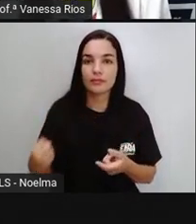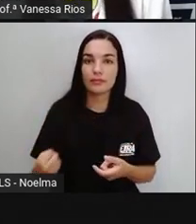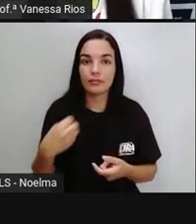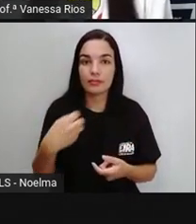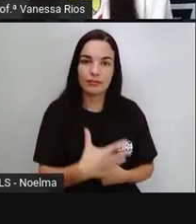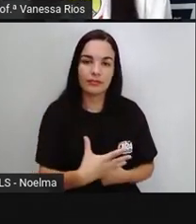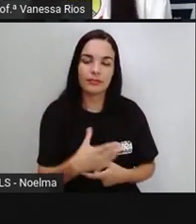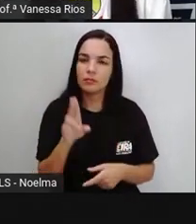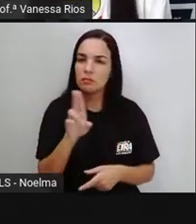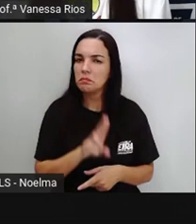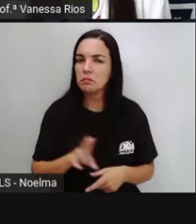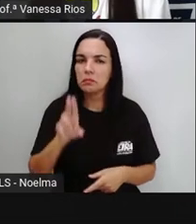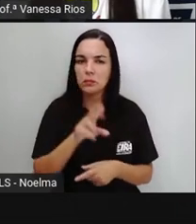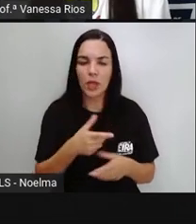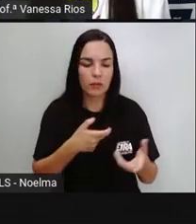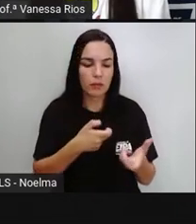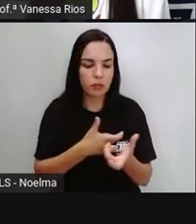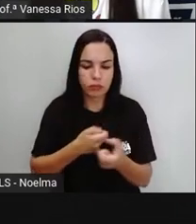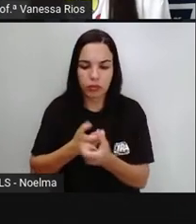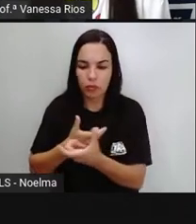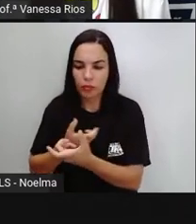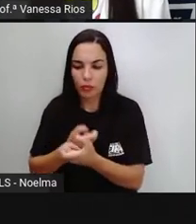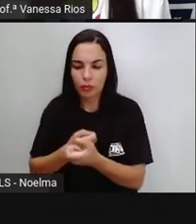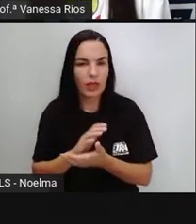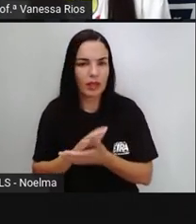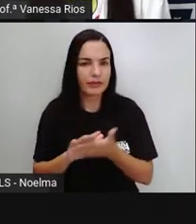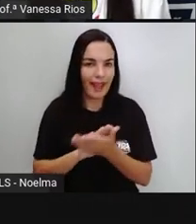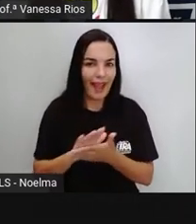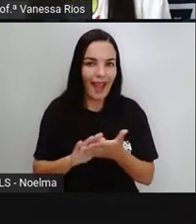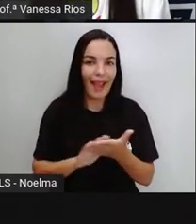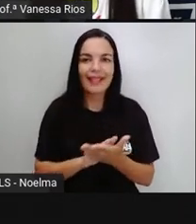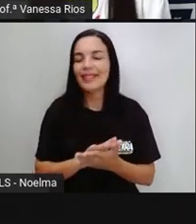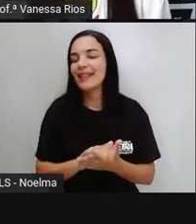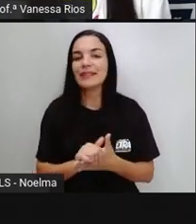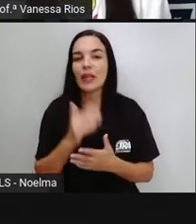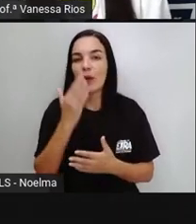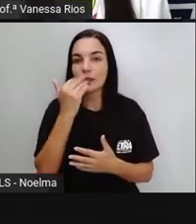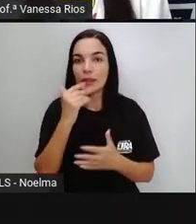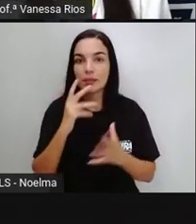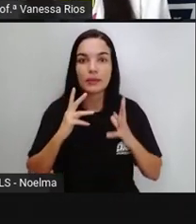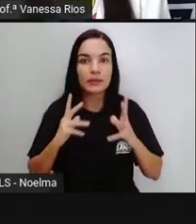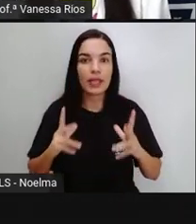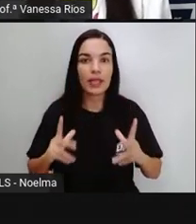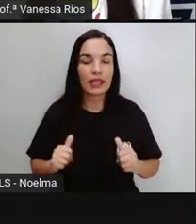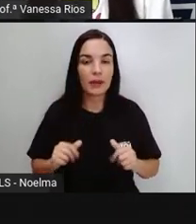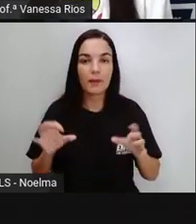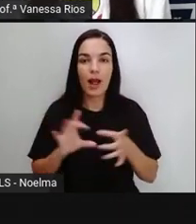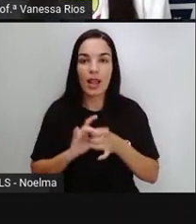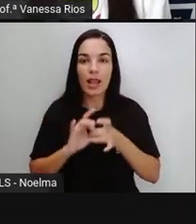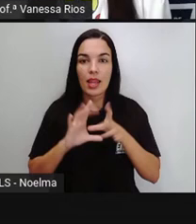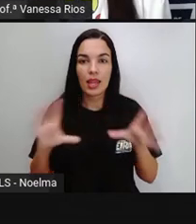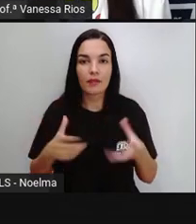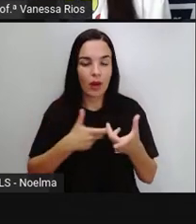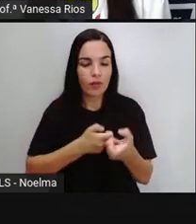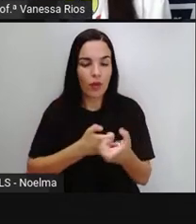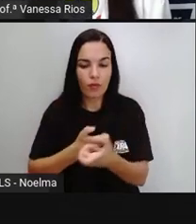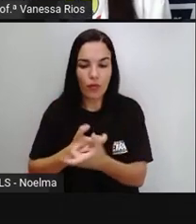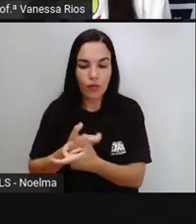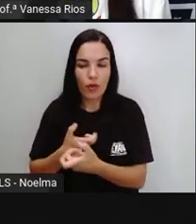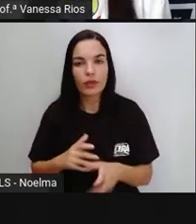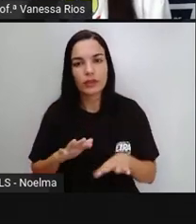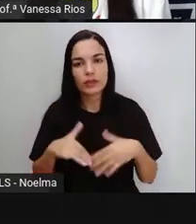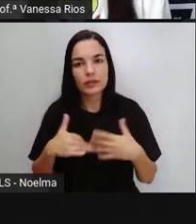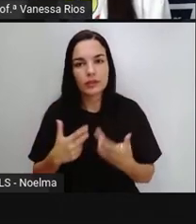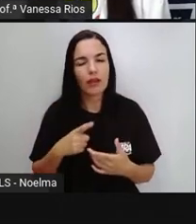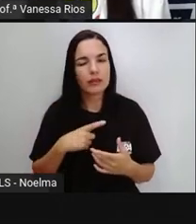utilizou aí agrotóxicos, que são os alimentos aí orgânicos. Mas de diversas formas esses alimentos podem